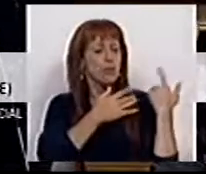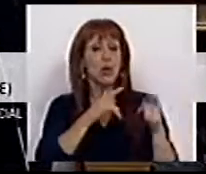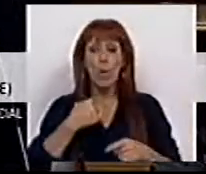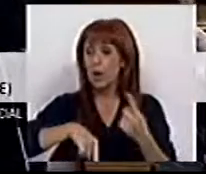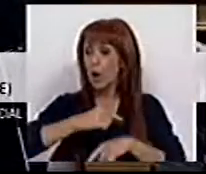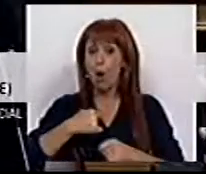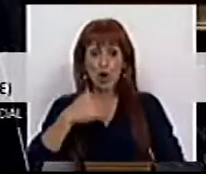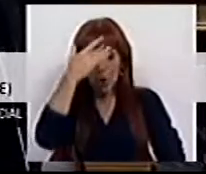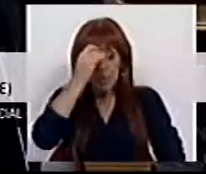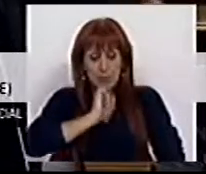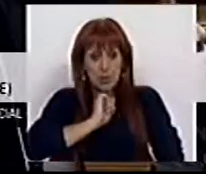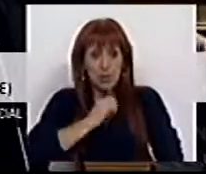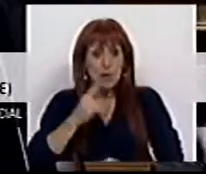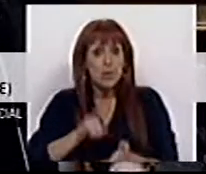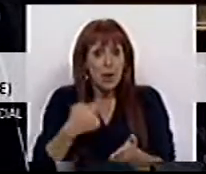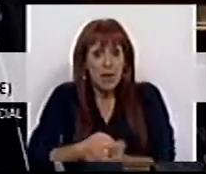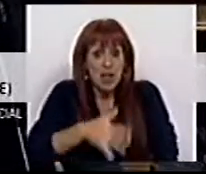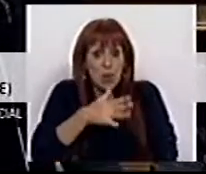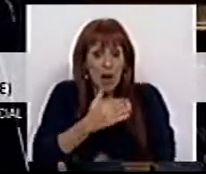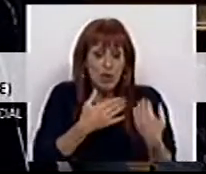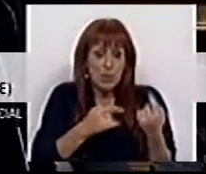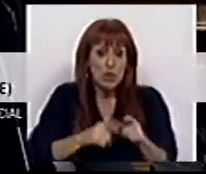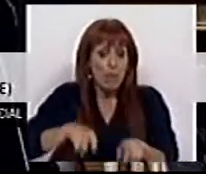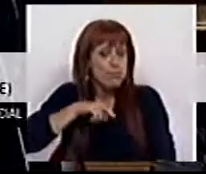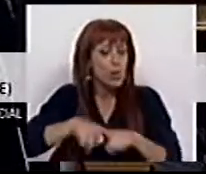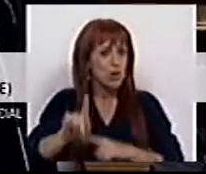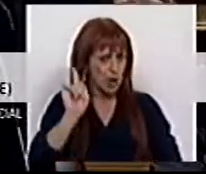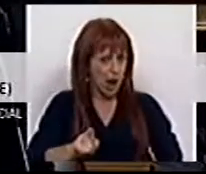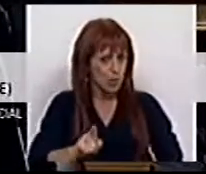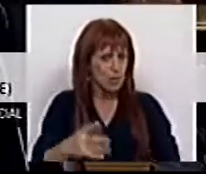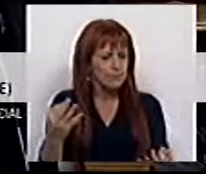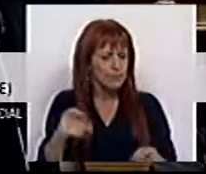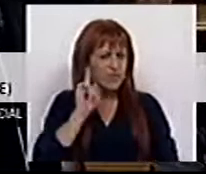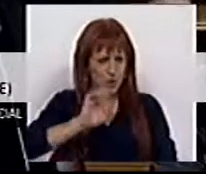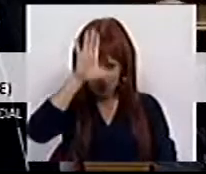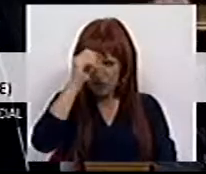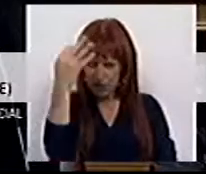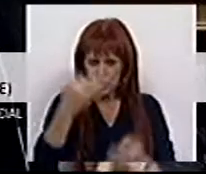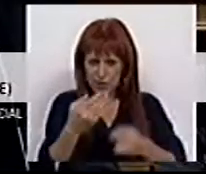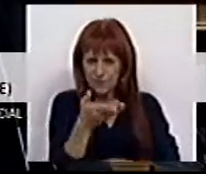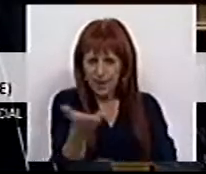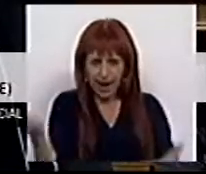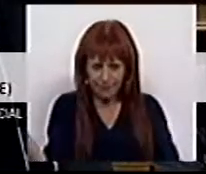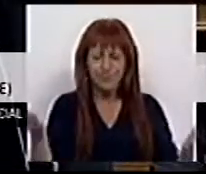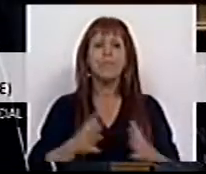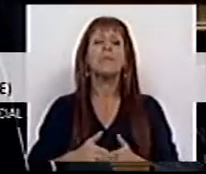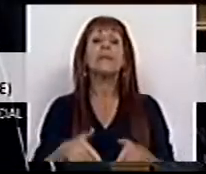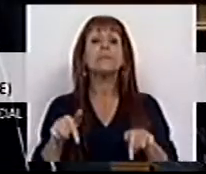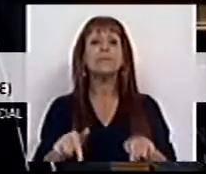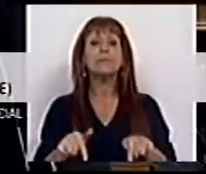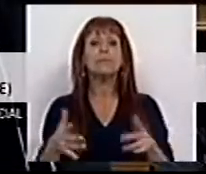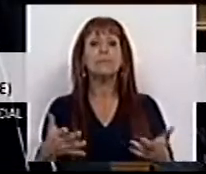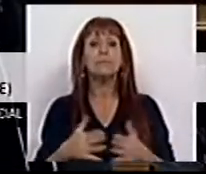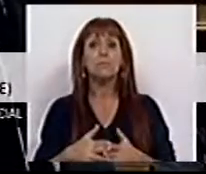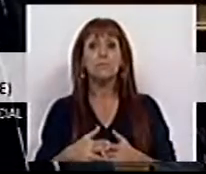quando nós, no nosso entendimento, sempre dissemos a responsável política é, de facto, a Sra. Ministra da Justiça. E, neste